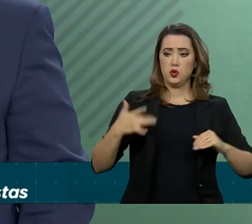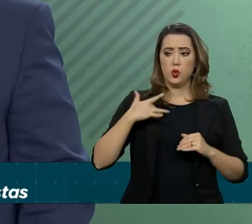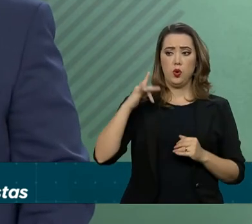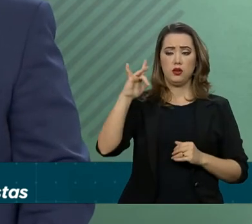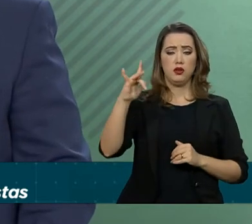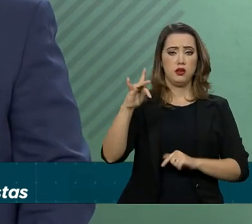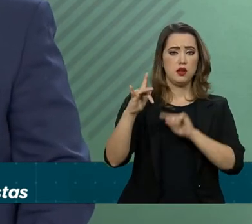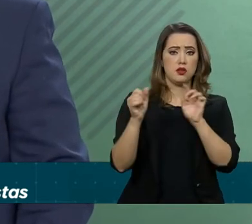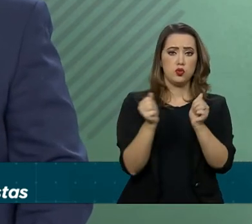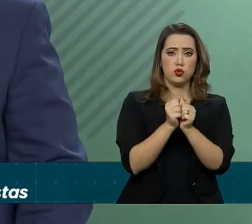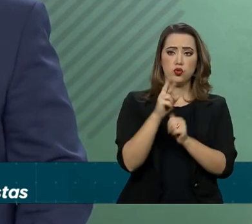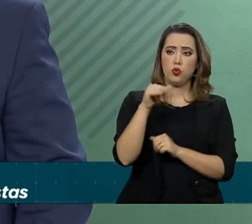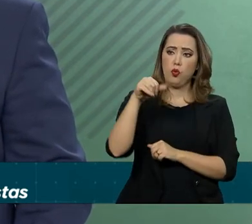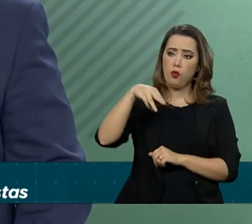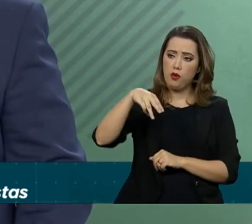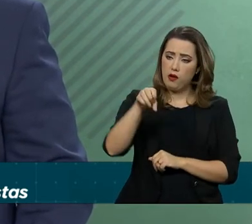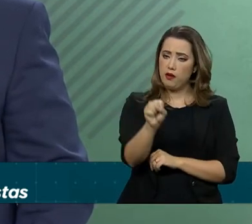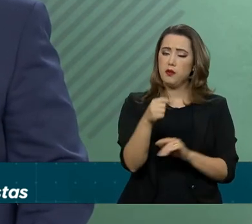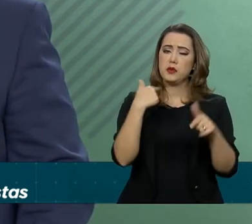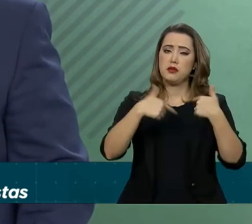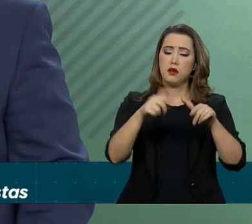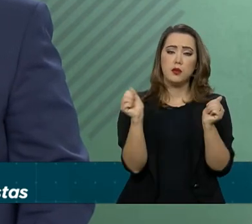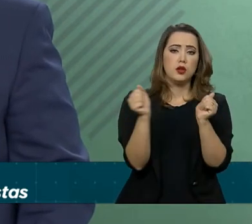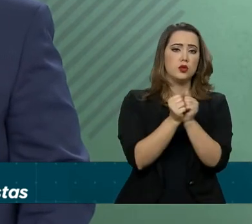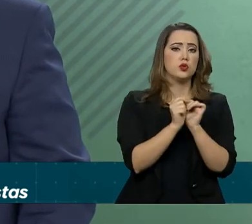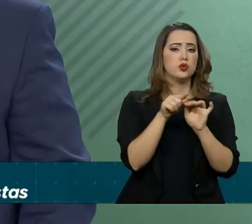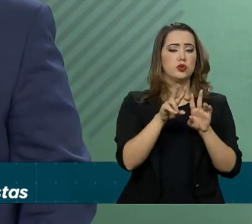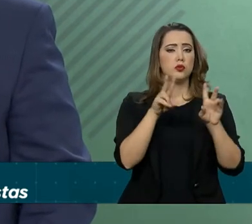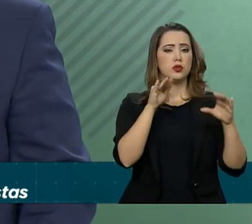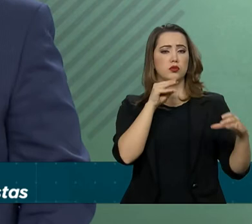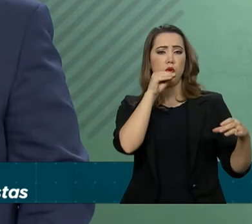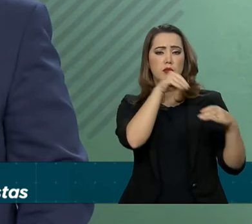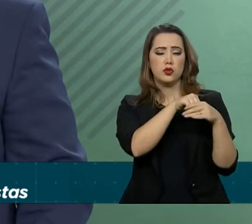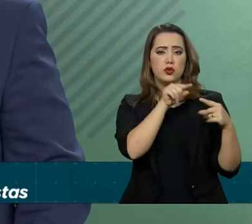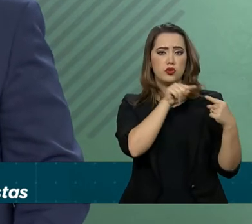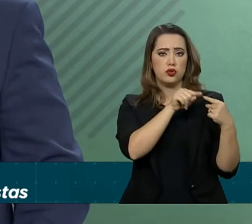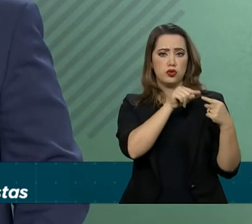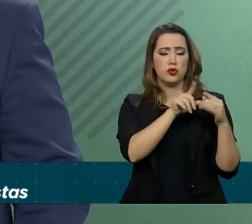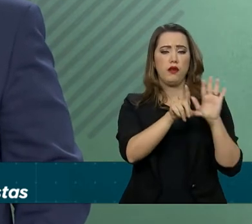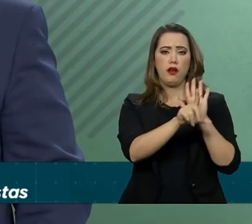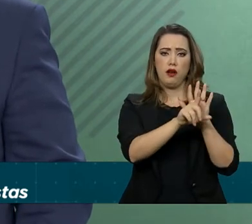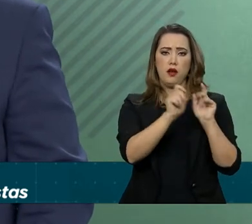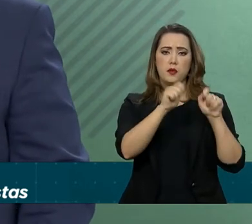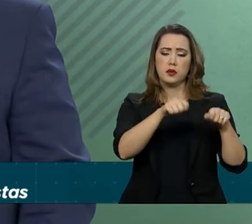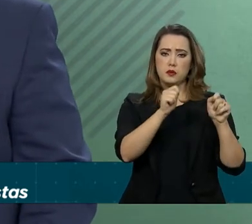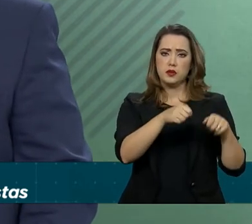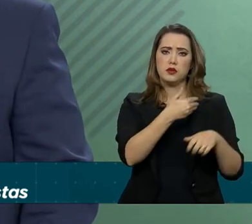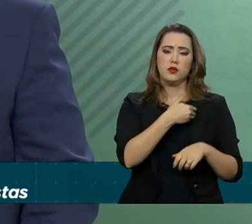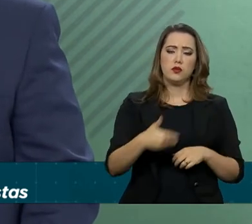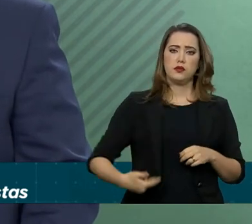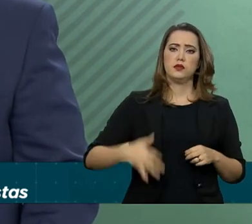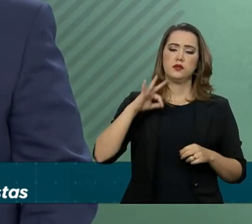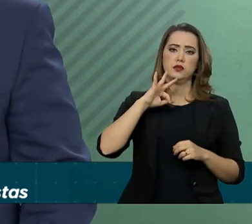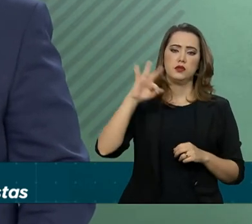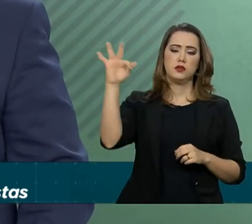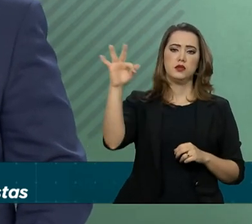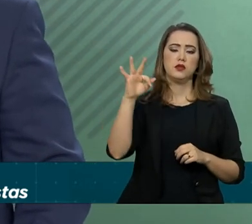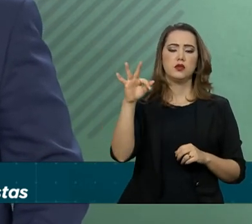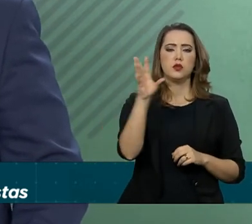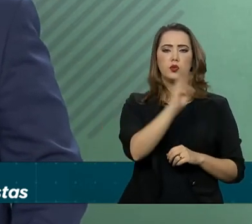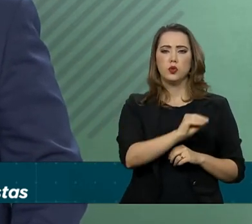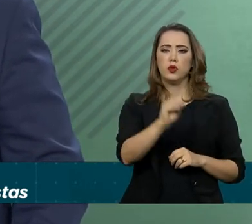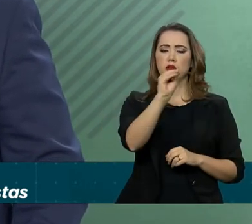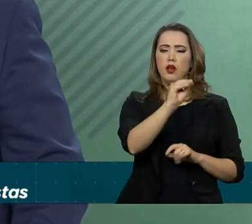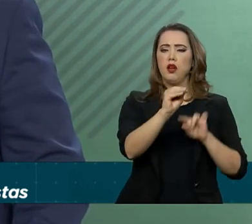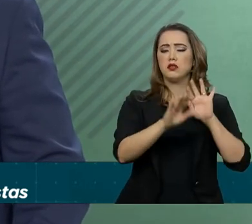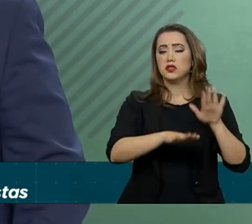trabalhando para, dentro do que a legalidade deve e permite ao governo federal, atender a